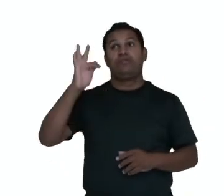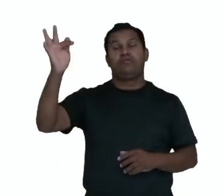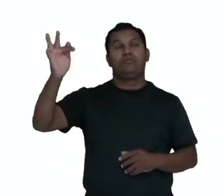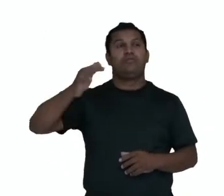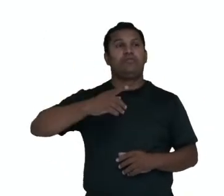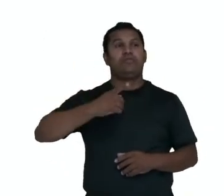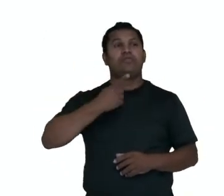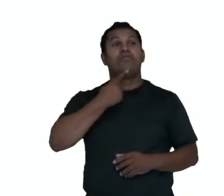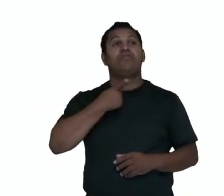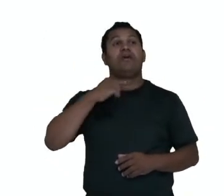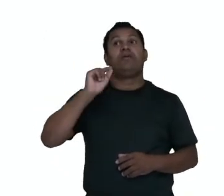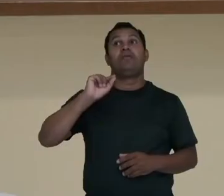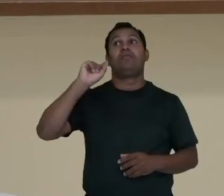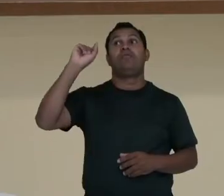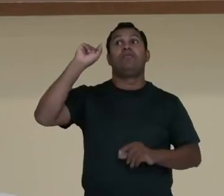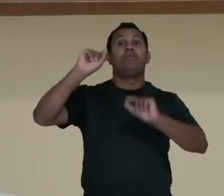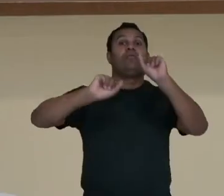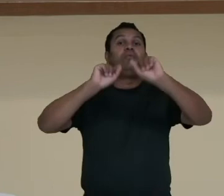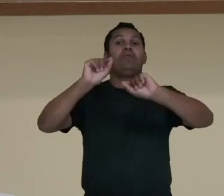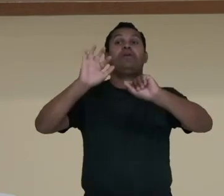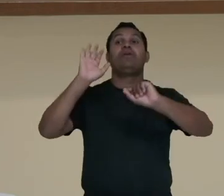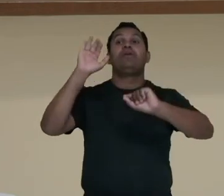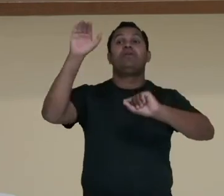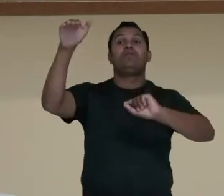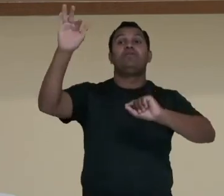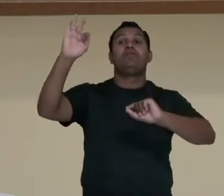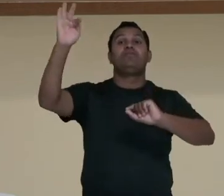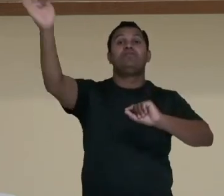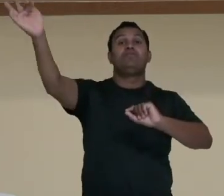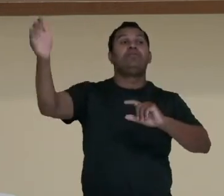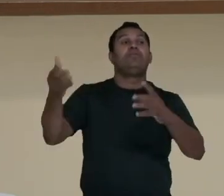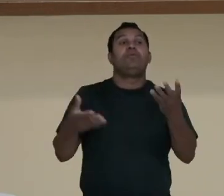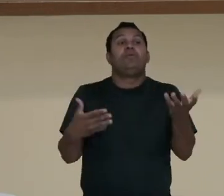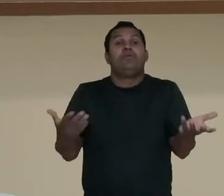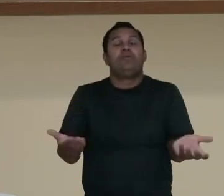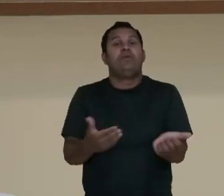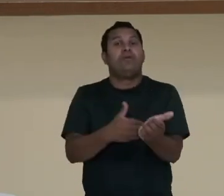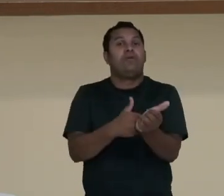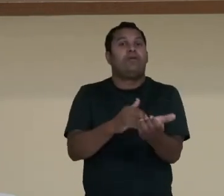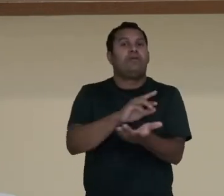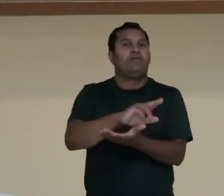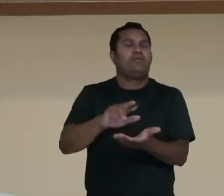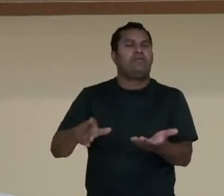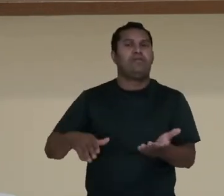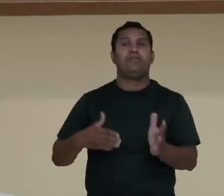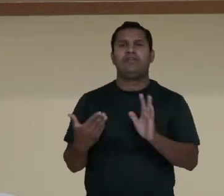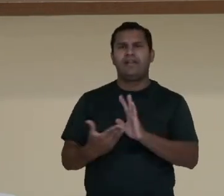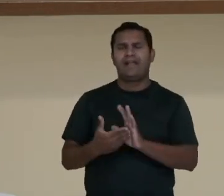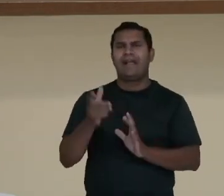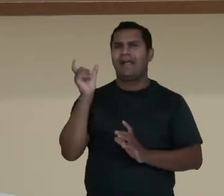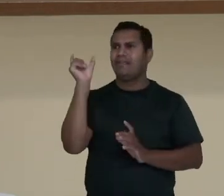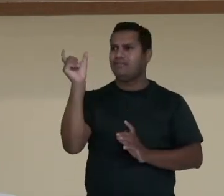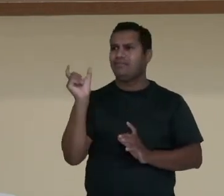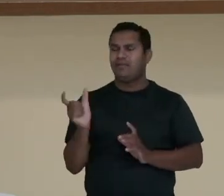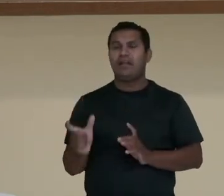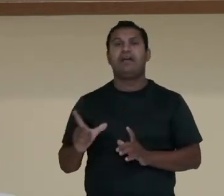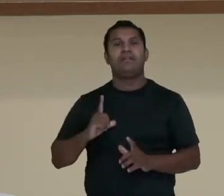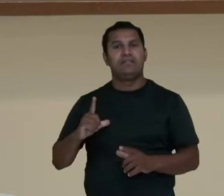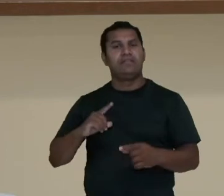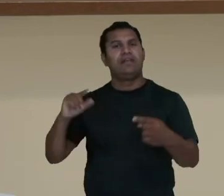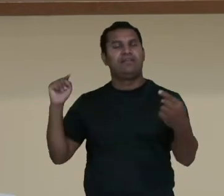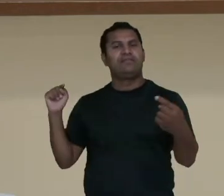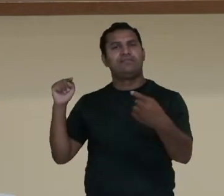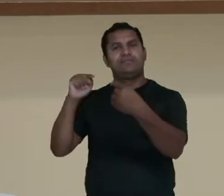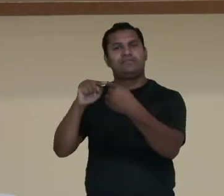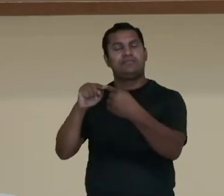Novidade, vontade de experimentar o novo. Os textos poéticos, mas não apenas eles, encontramos figuras de linguagem.